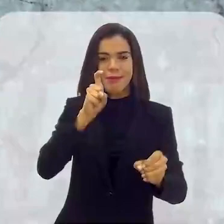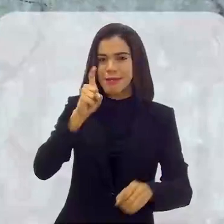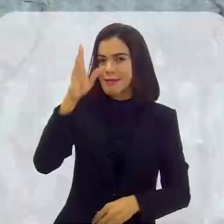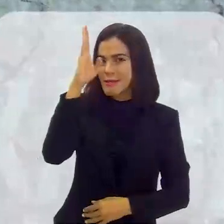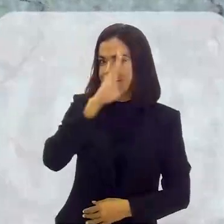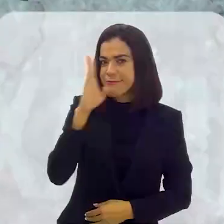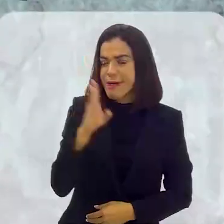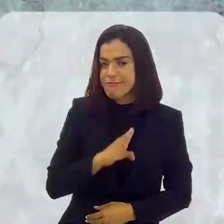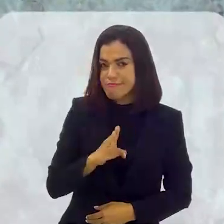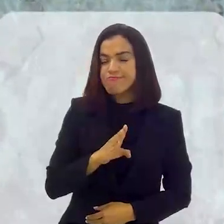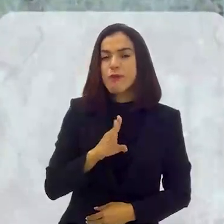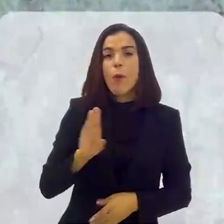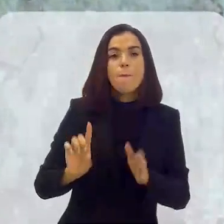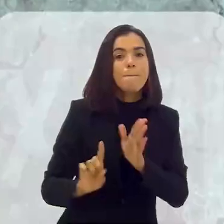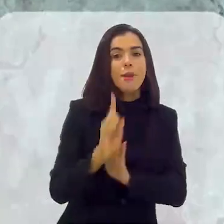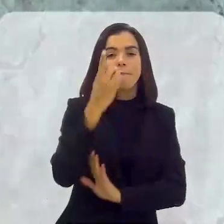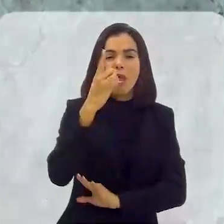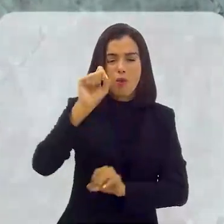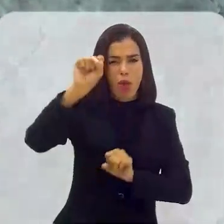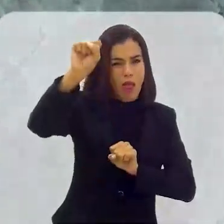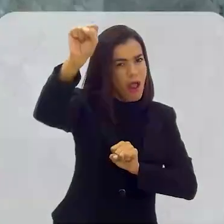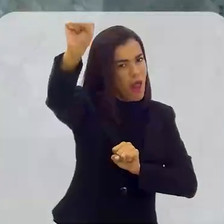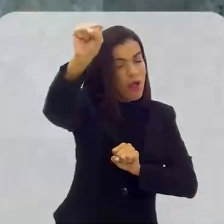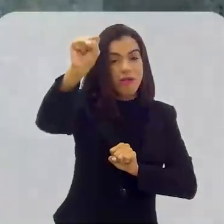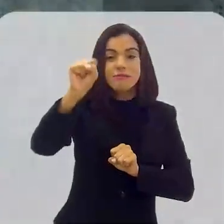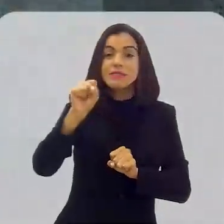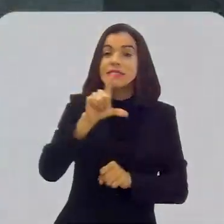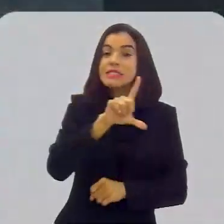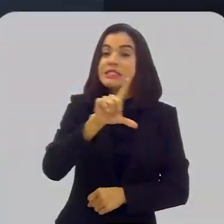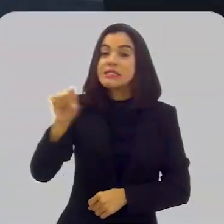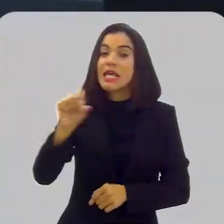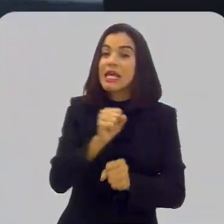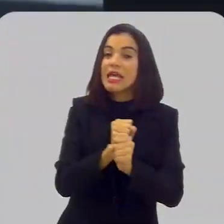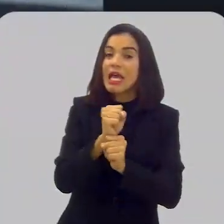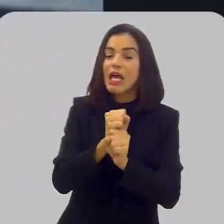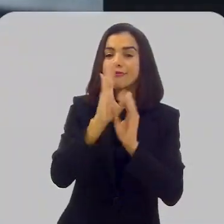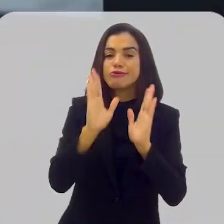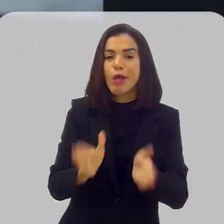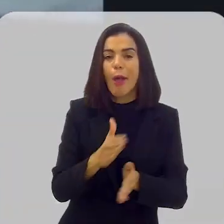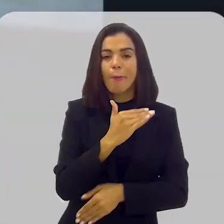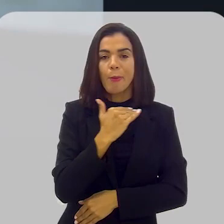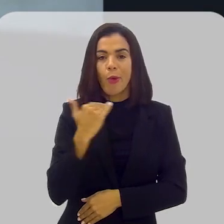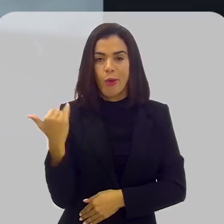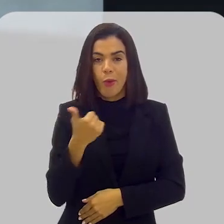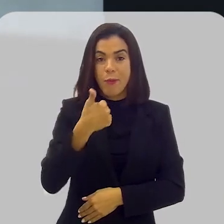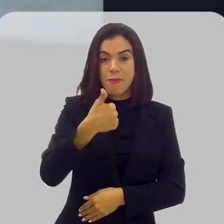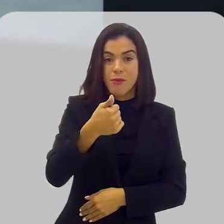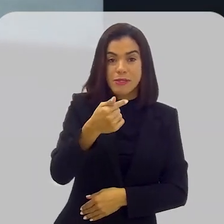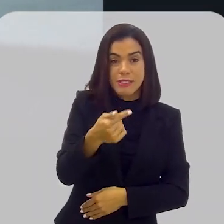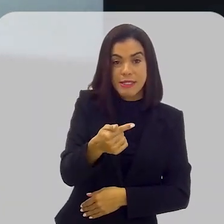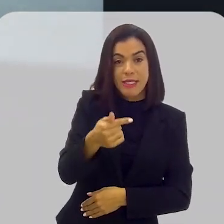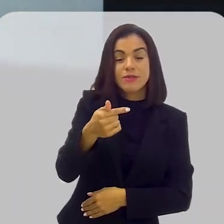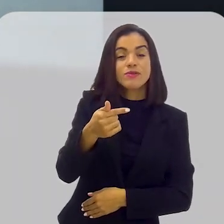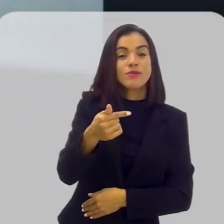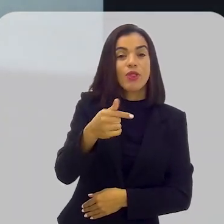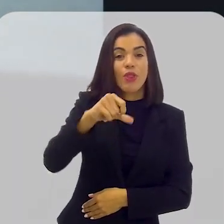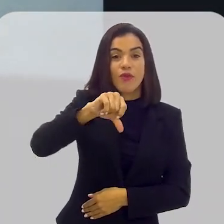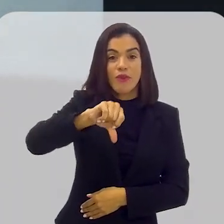independência do Brasil, só tornou-se o primeiro herói da pátria, 100 anos após a sua morte, em